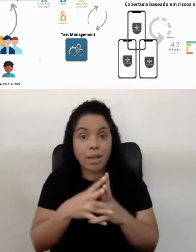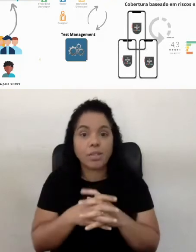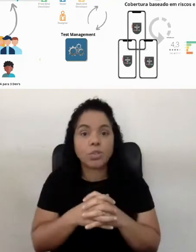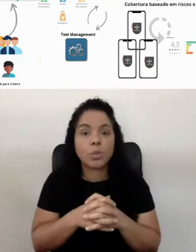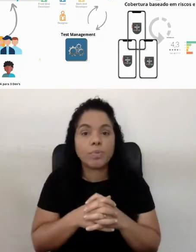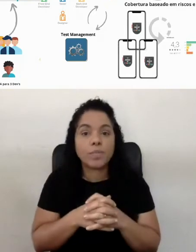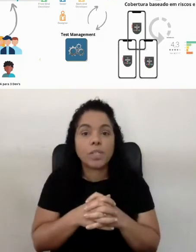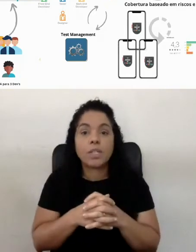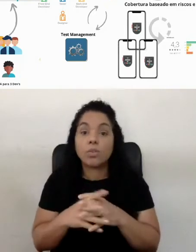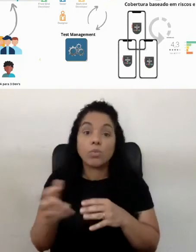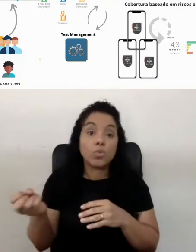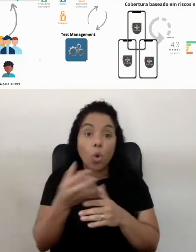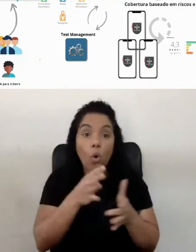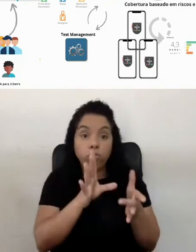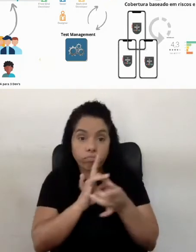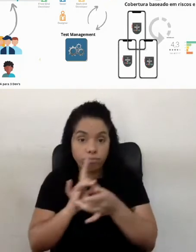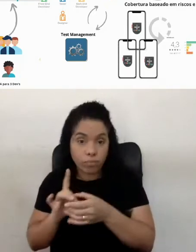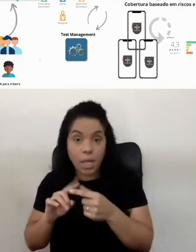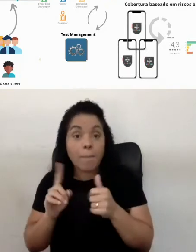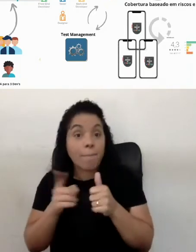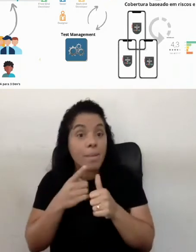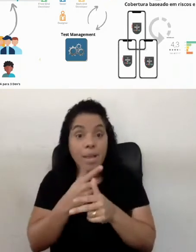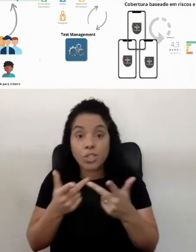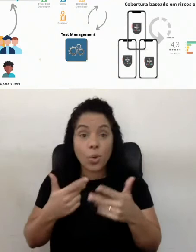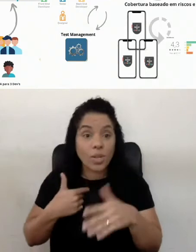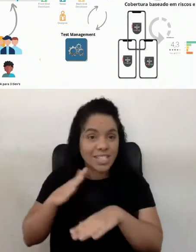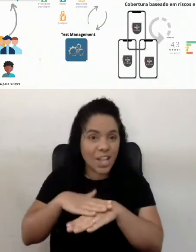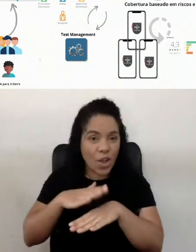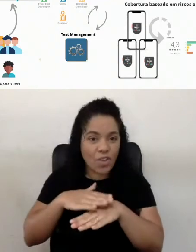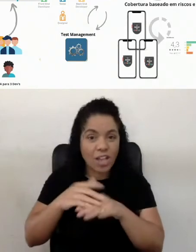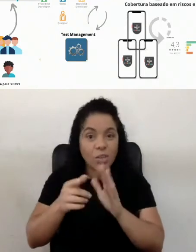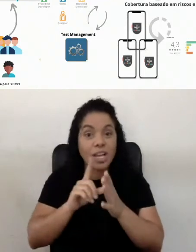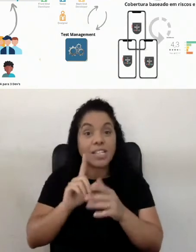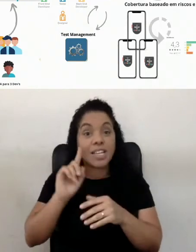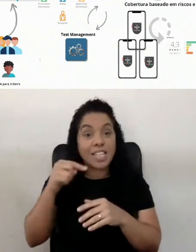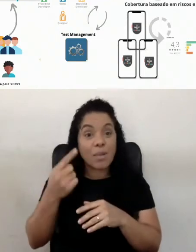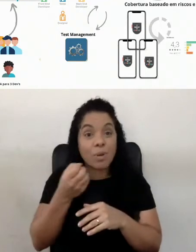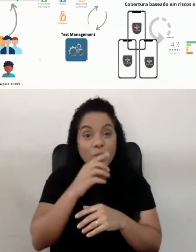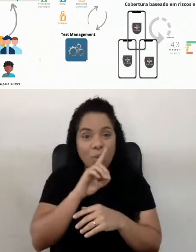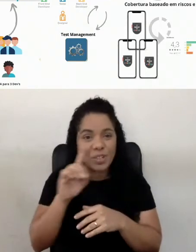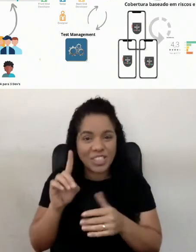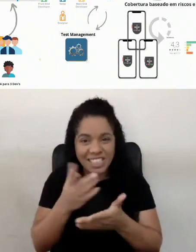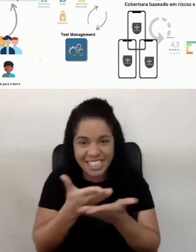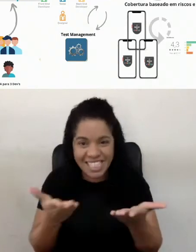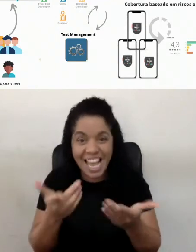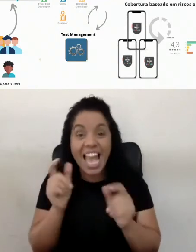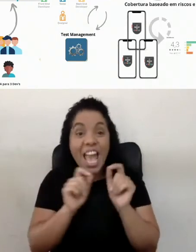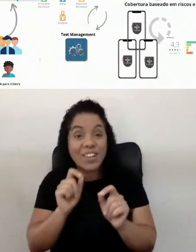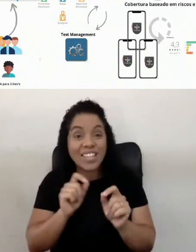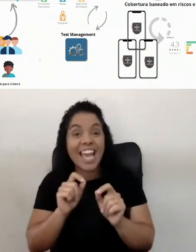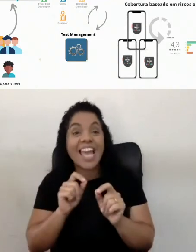novo contexto, é uma das primeiras coisas que eu faço antes, depois que eu dou bom dia e conheço a galera. que é entender